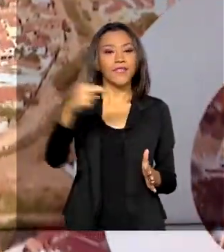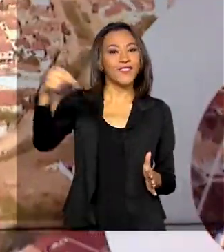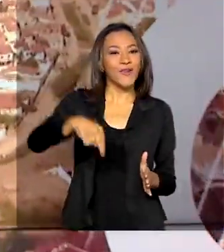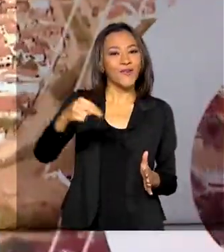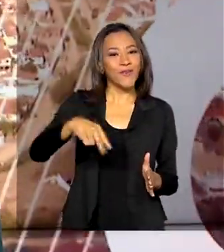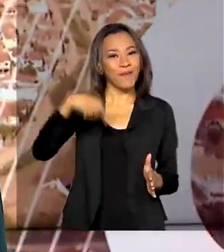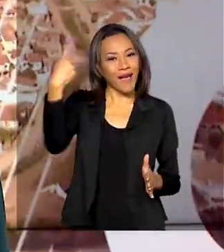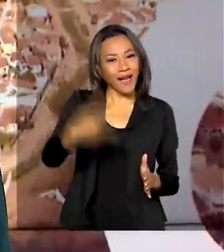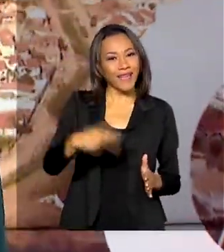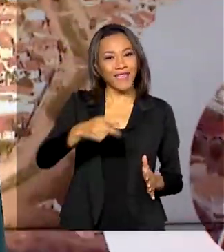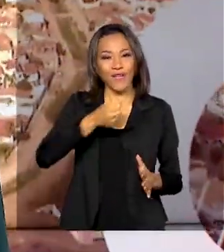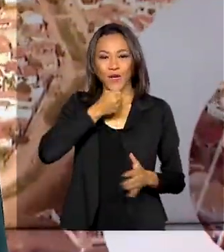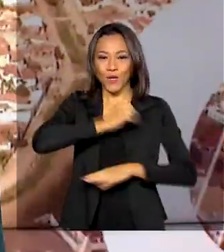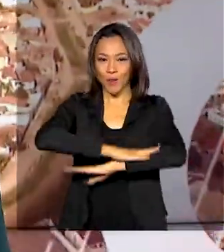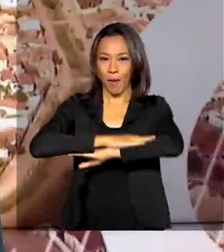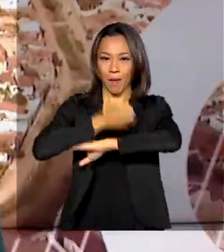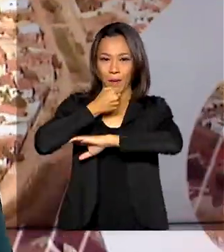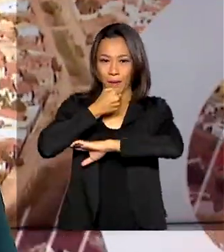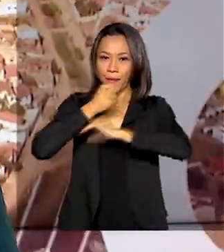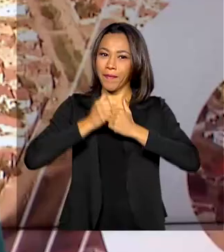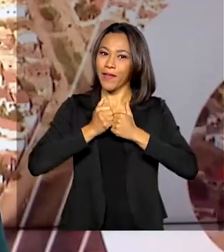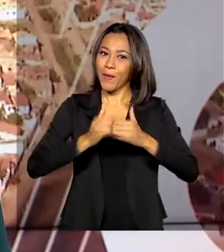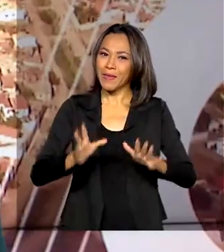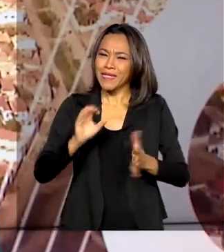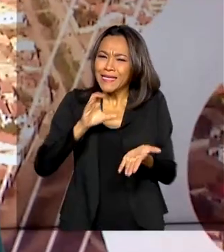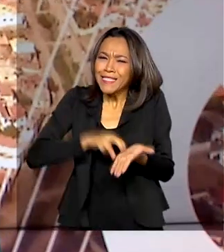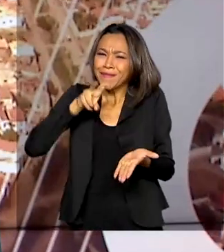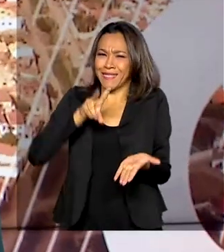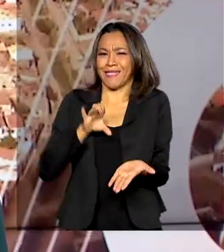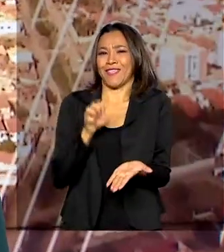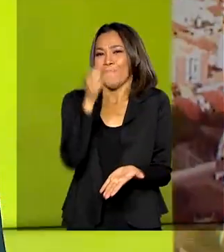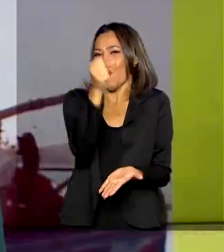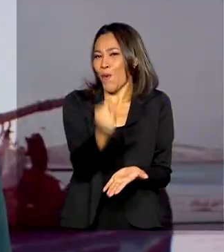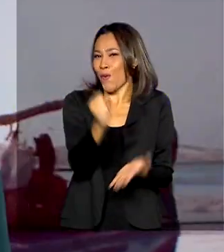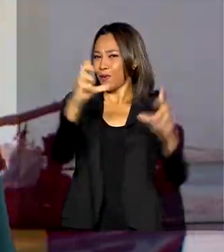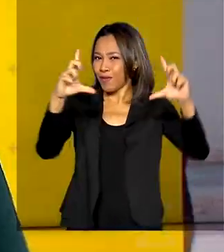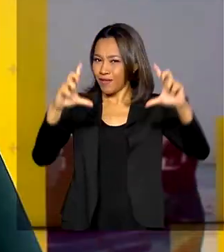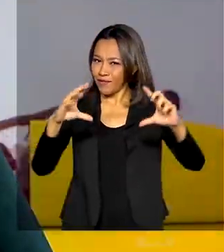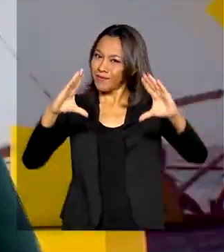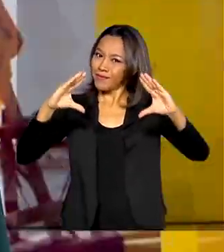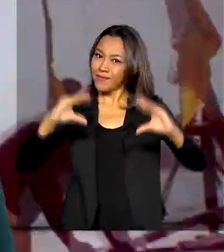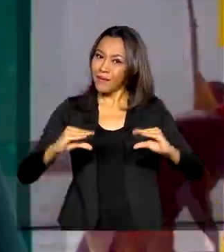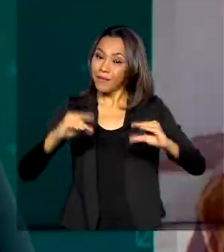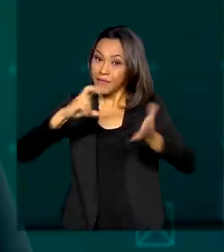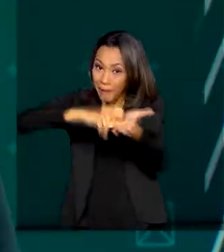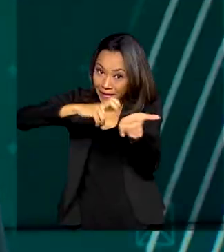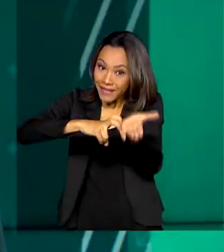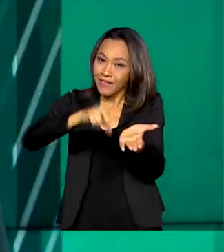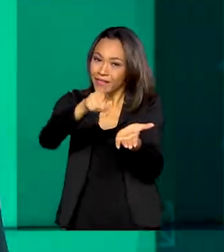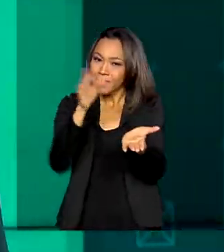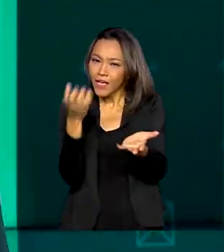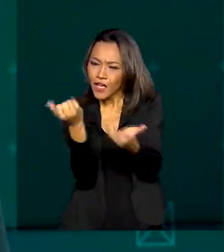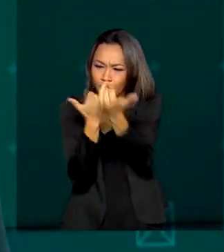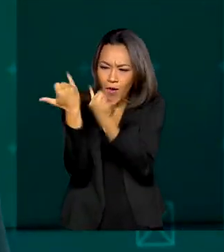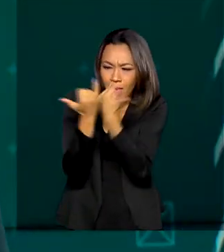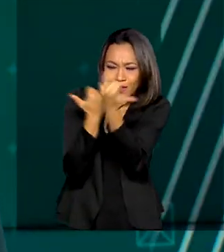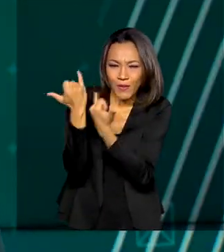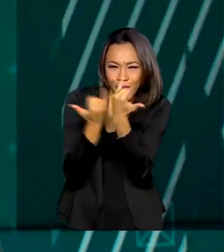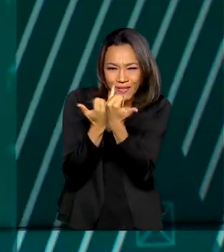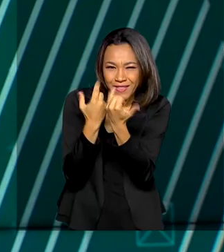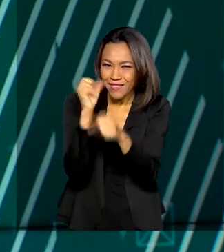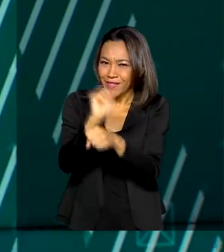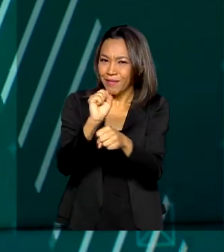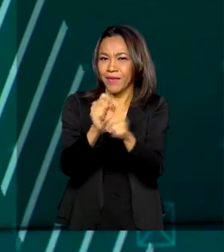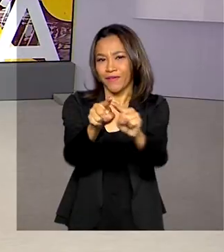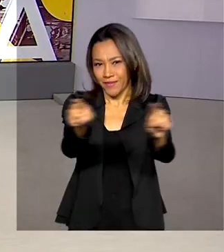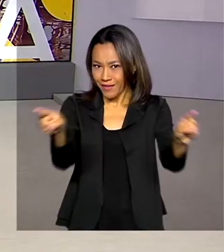Dia começa mais cedo, às 8 horas da manhã. Oportunidade para você ficar bem informado logo no início do dia. A gente espera